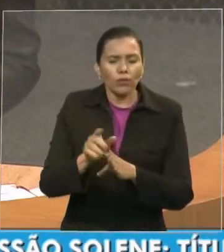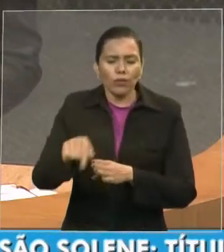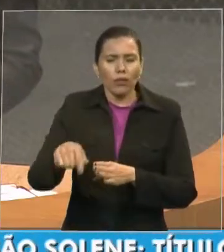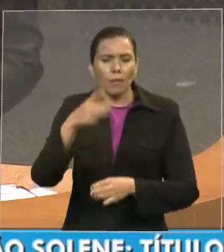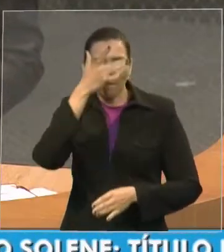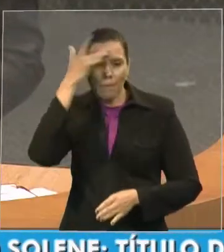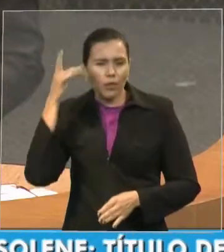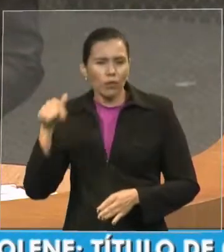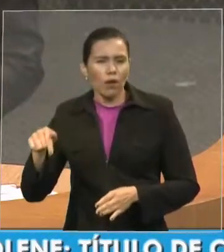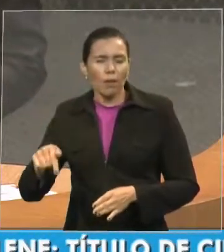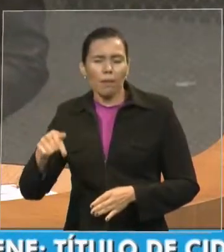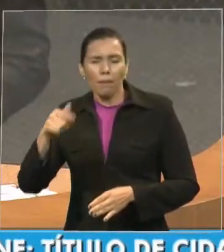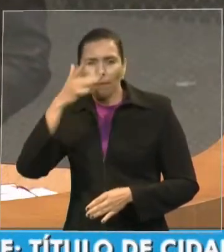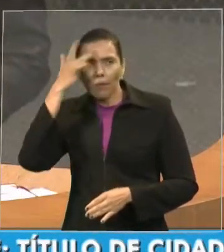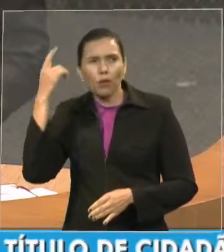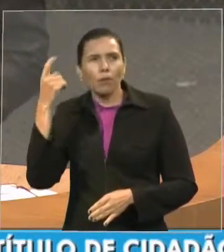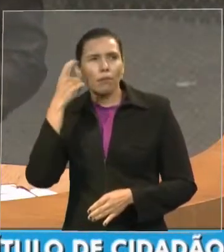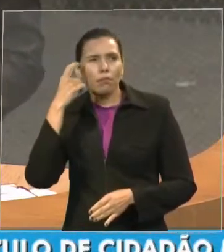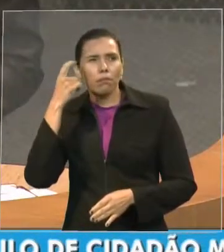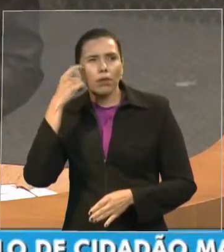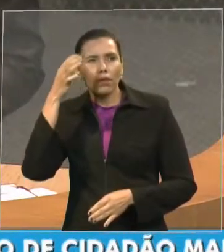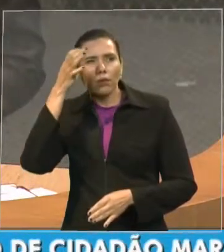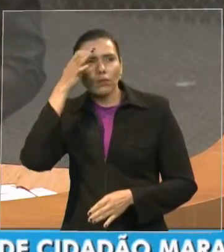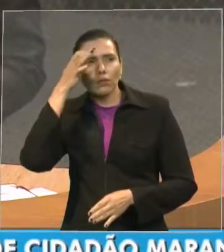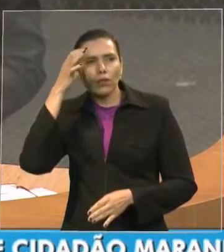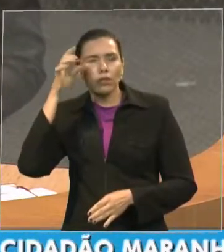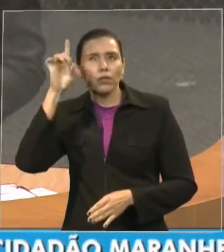Desiste de matar. Desiste de drogar.